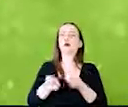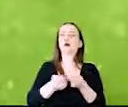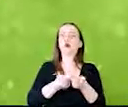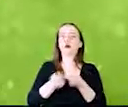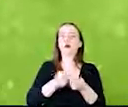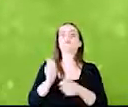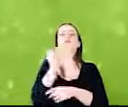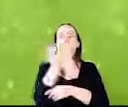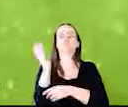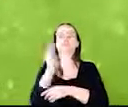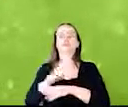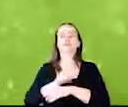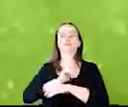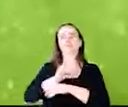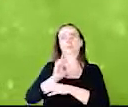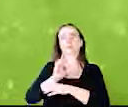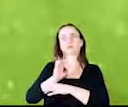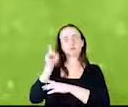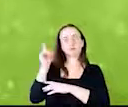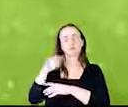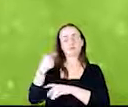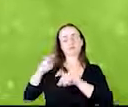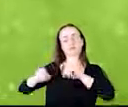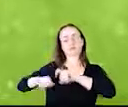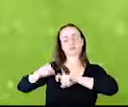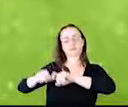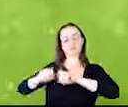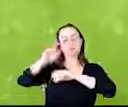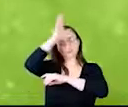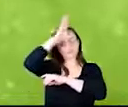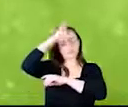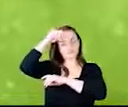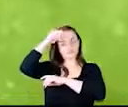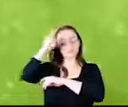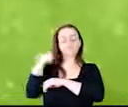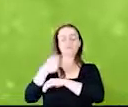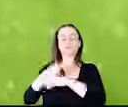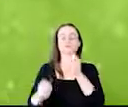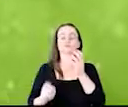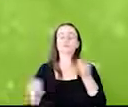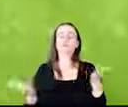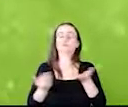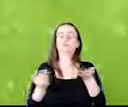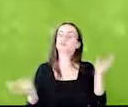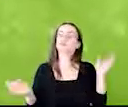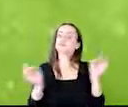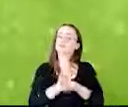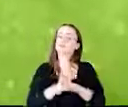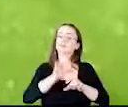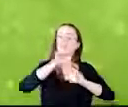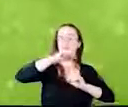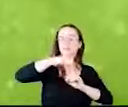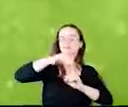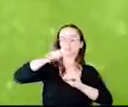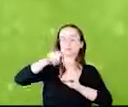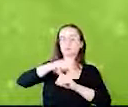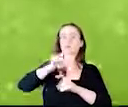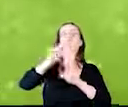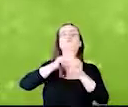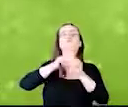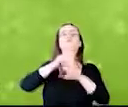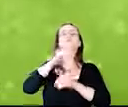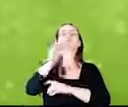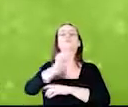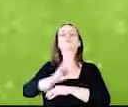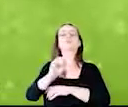Isso aí é o que acontece lá na nossa fazenda no Mato Grosso. Nós acabamos de plantar soja agora em outubro. Em janeiro, fevereiro, vamos colher a